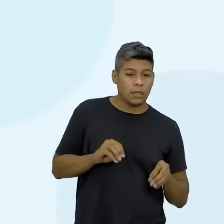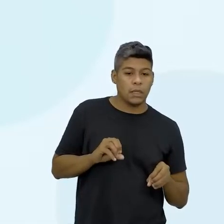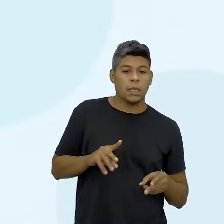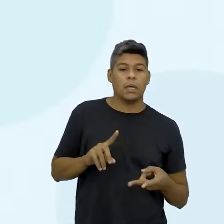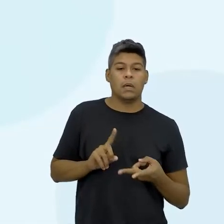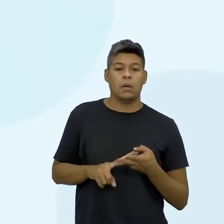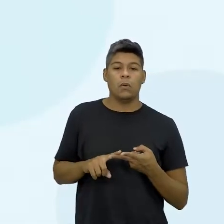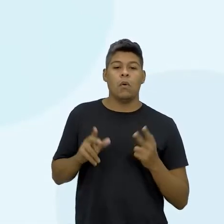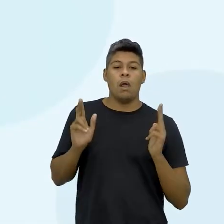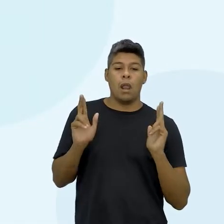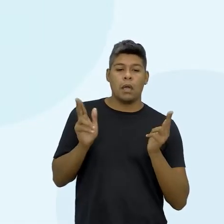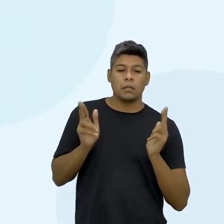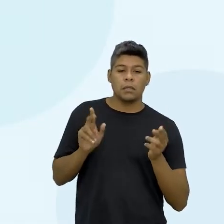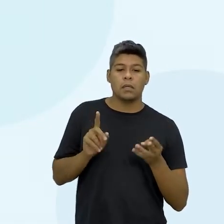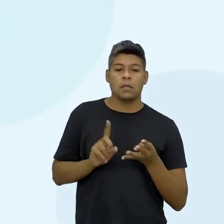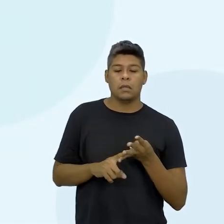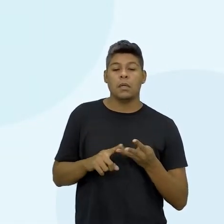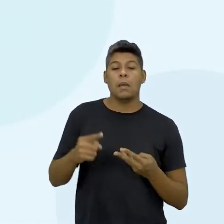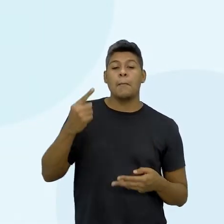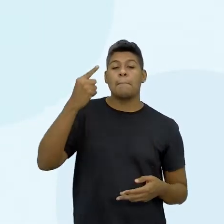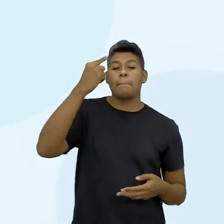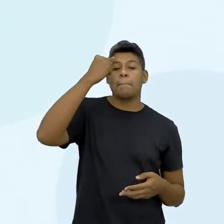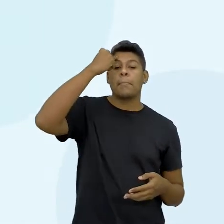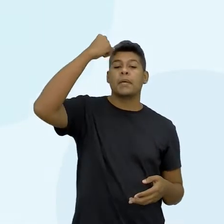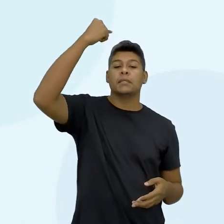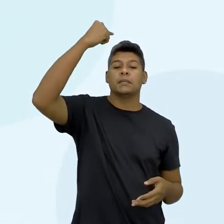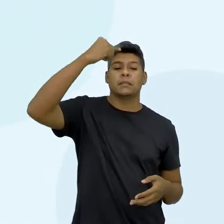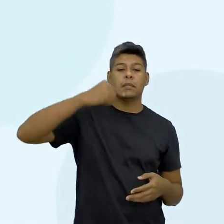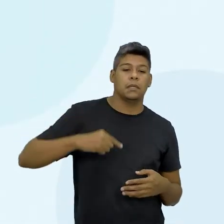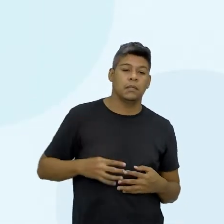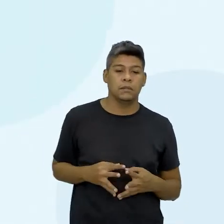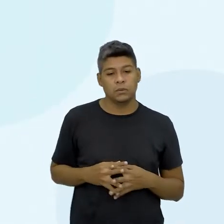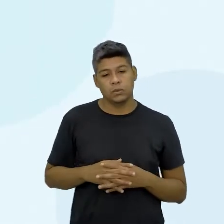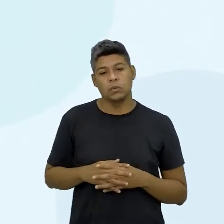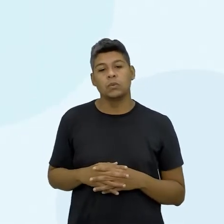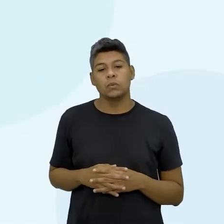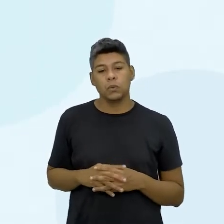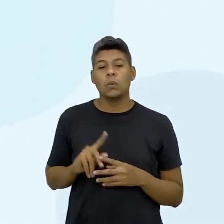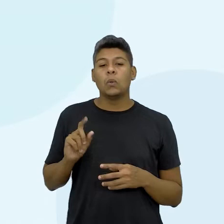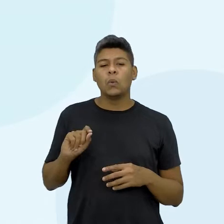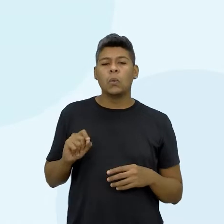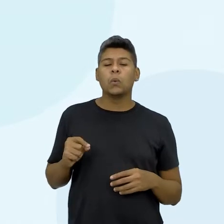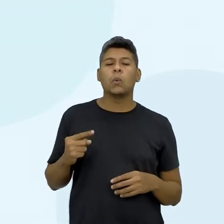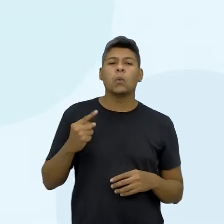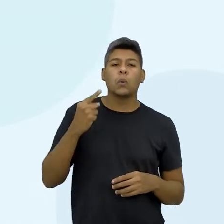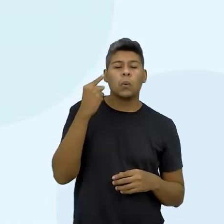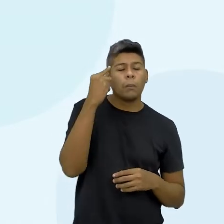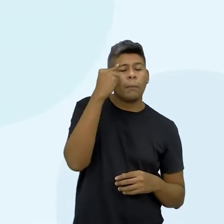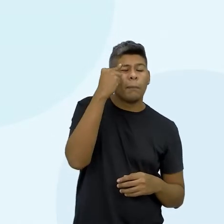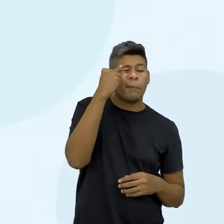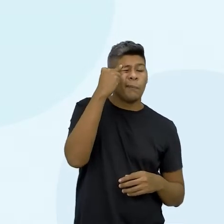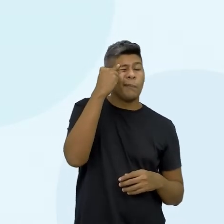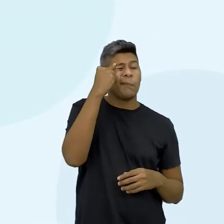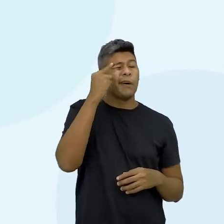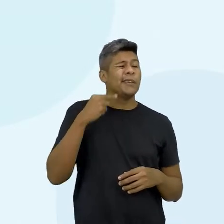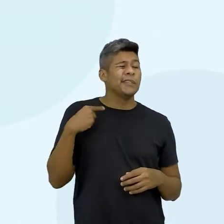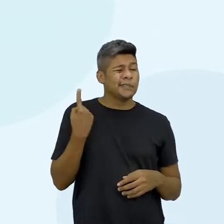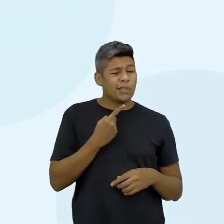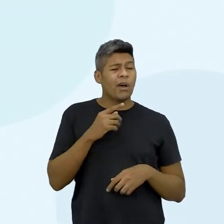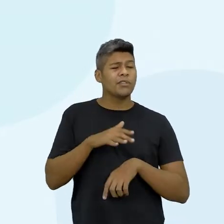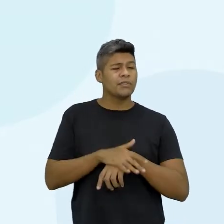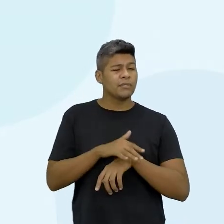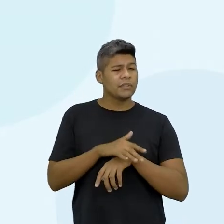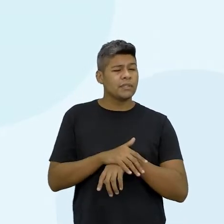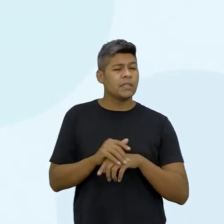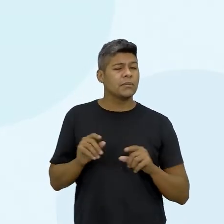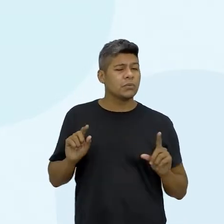e com outros. Pensando aí que a gente projetou nosso... Nós fizemos, né?